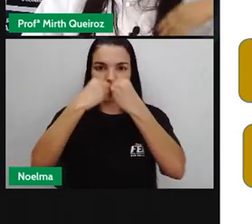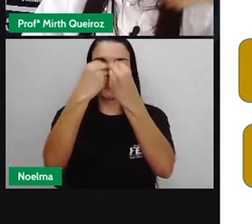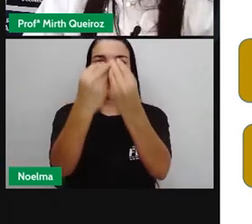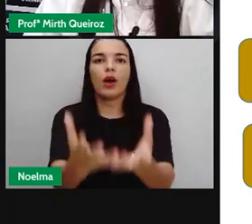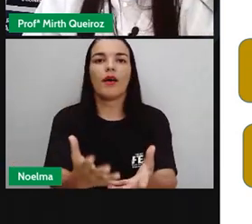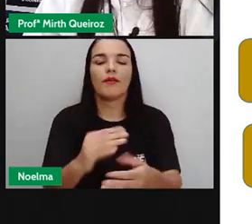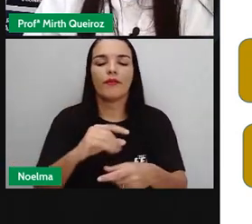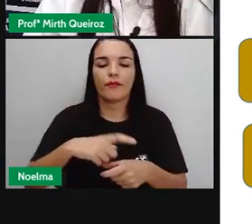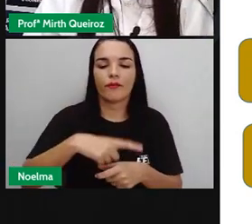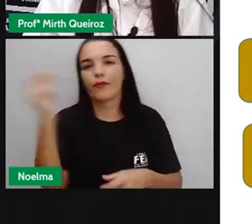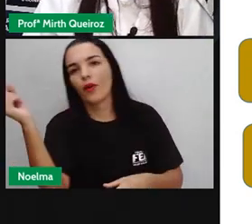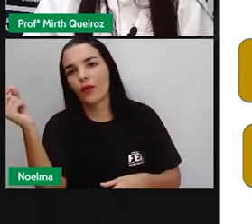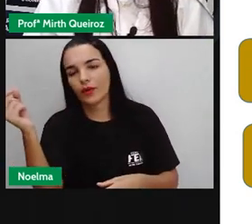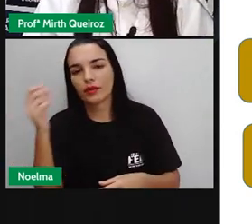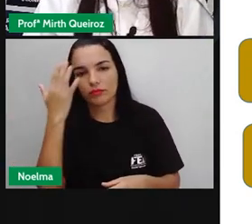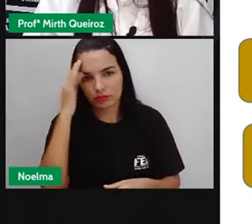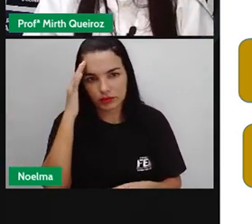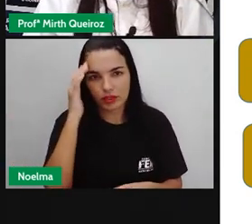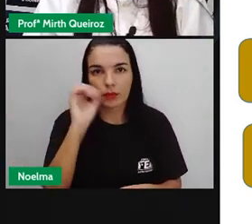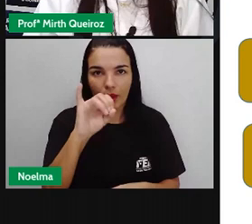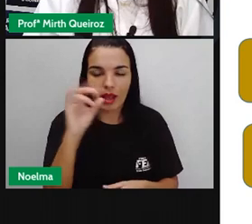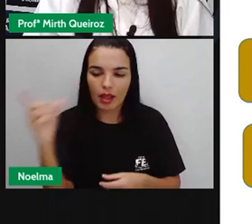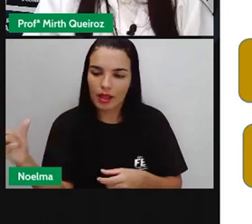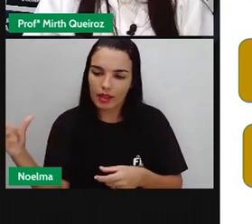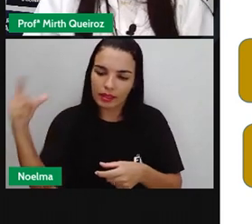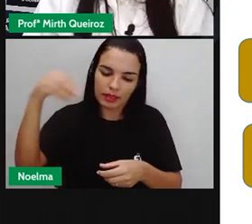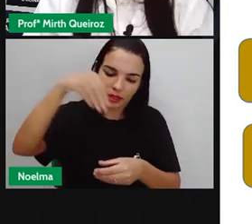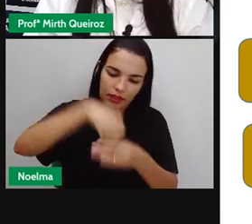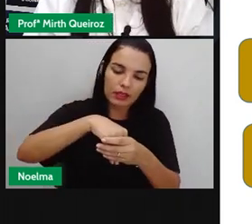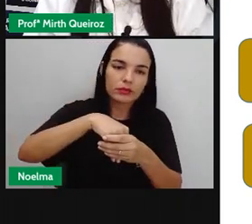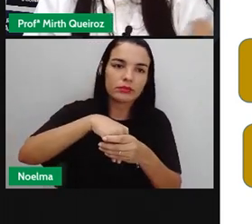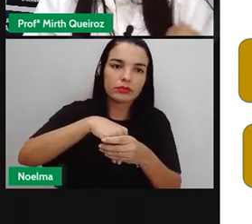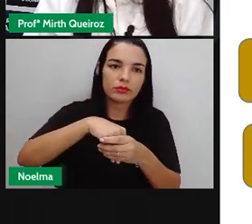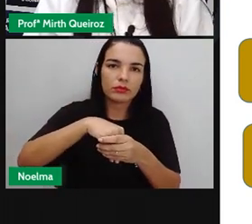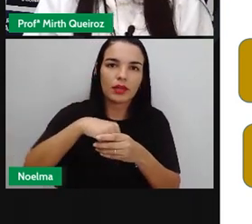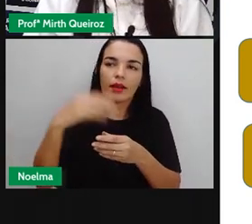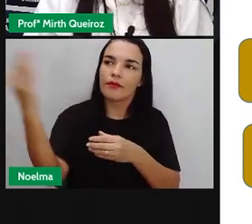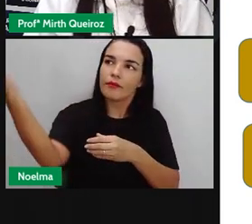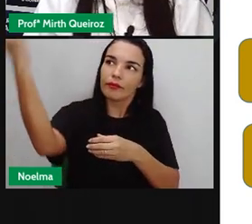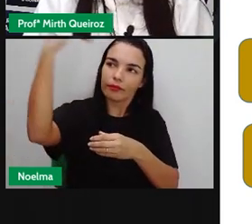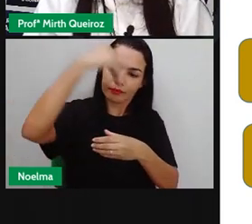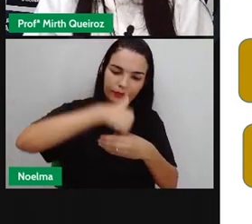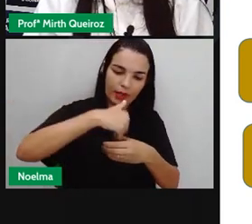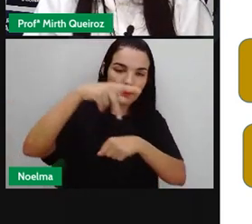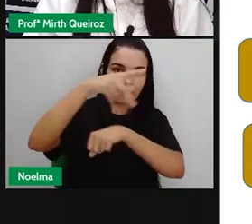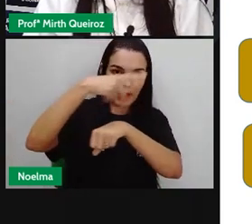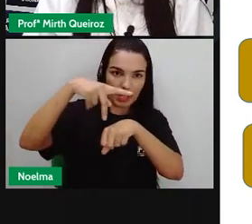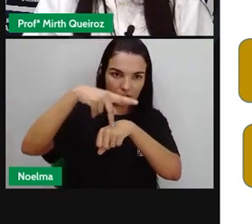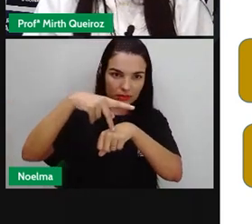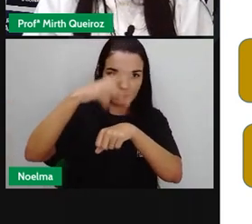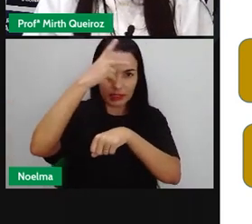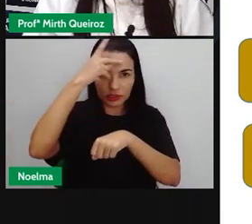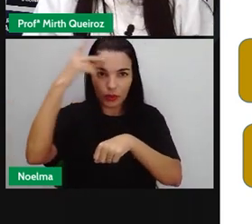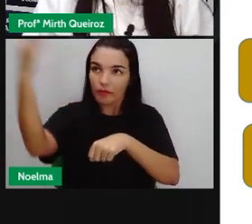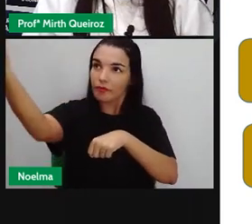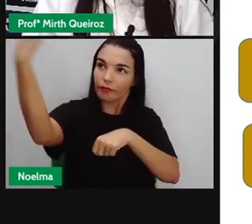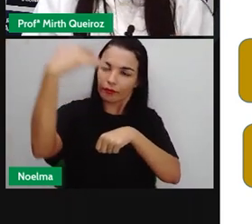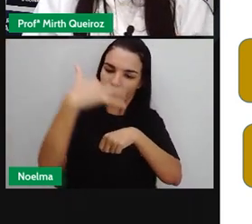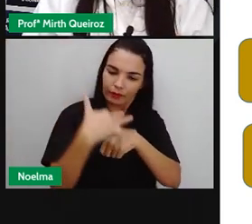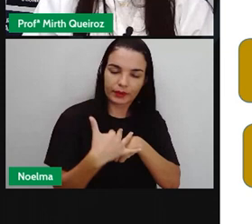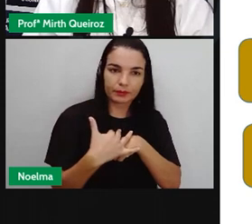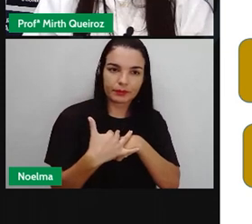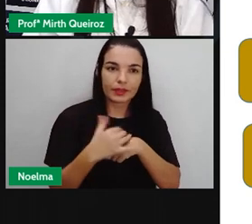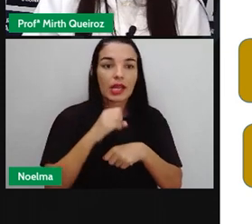externo, para fora. Então, imigração vem para dentro do nosso país. É migração,